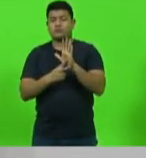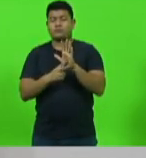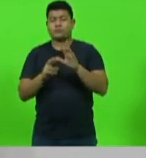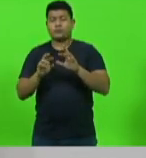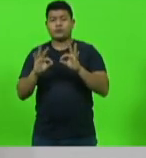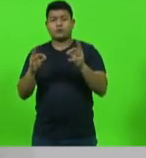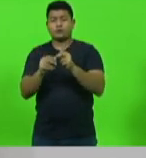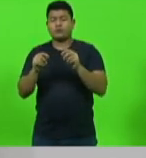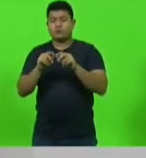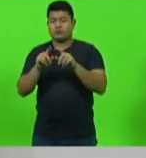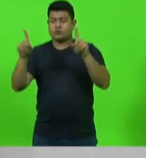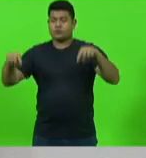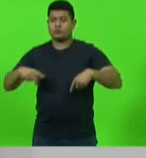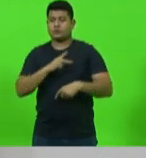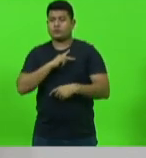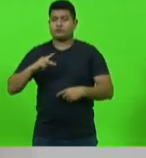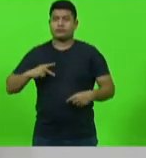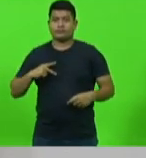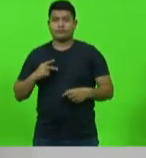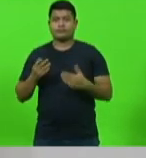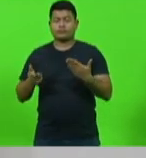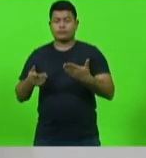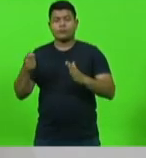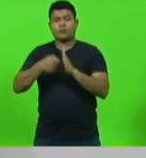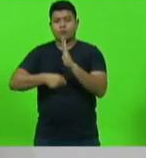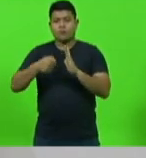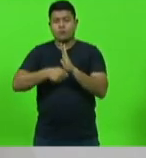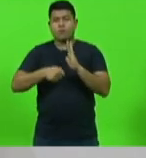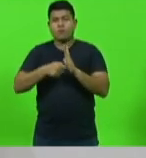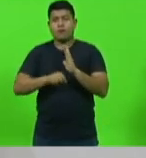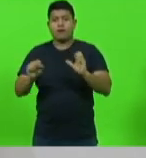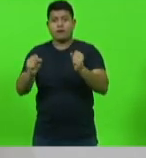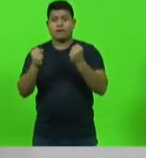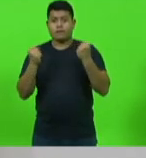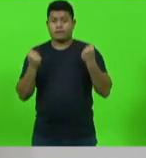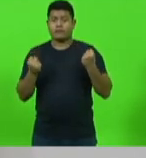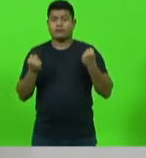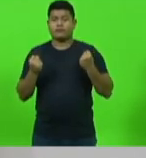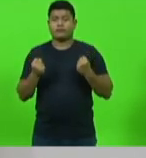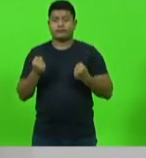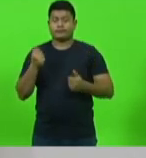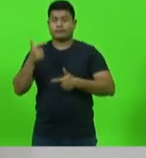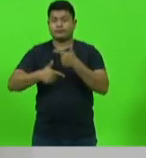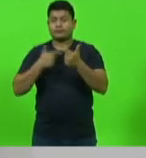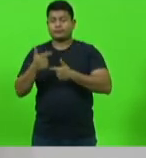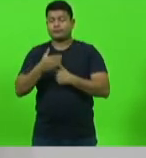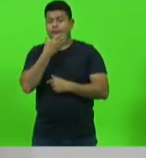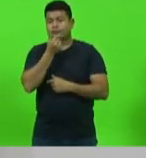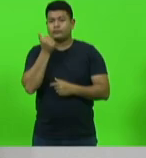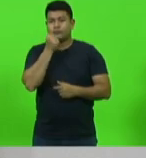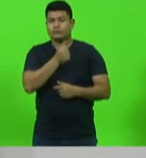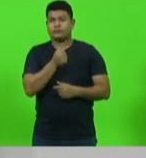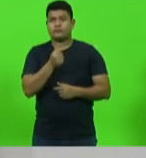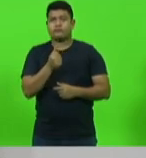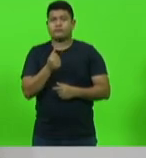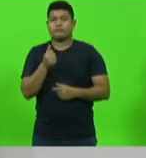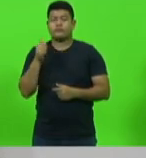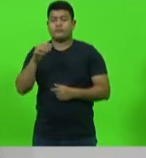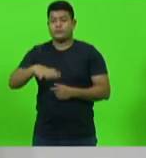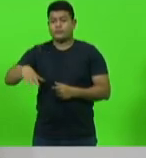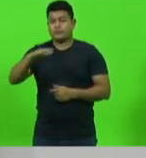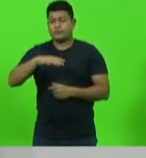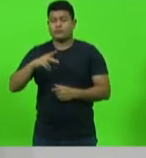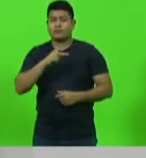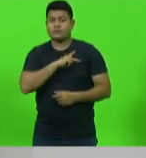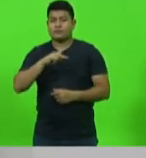servidores públicos que estão fazendo esta luta em defesa dos trabalhadores e trabalhadoras do funcionalismo público